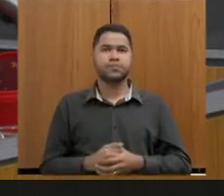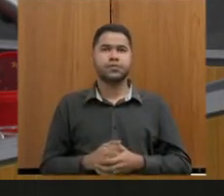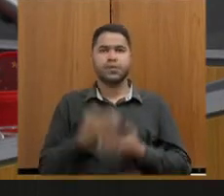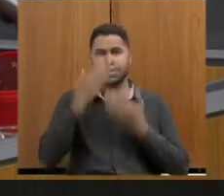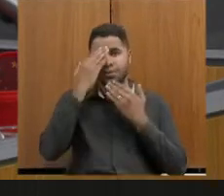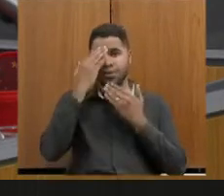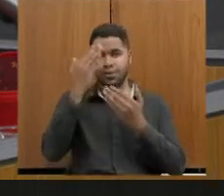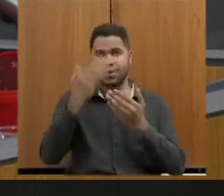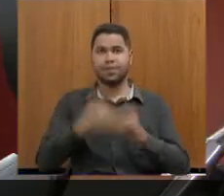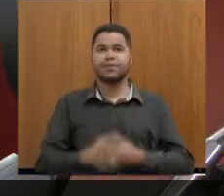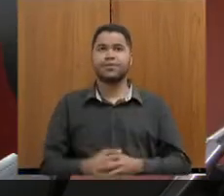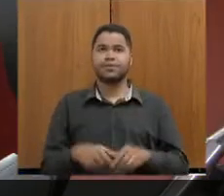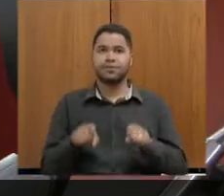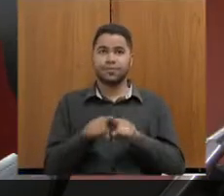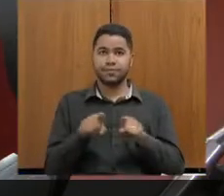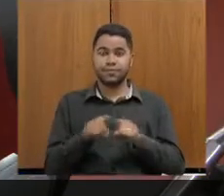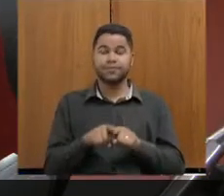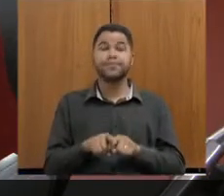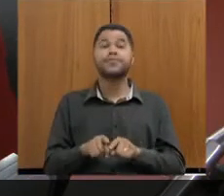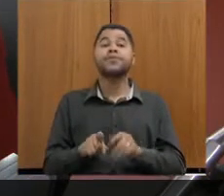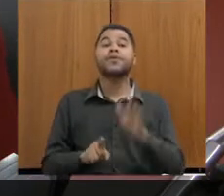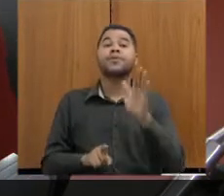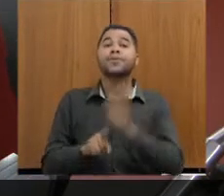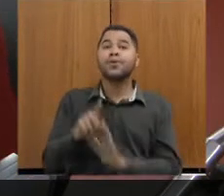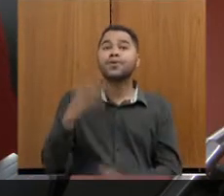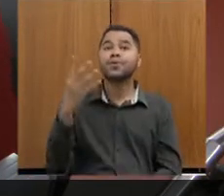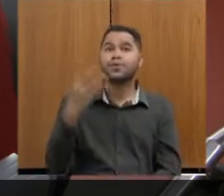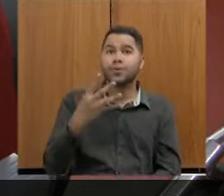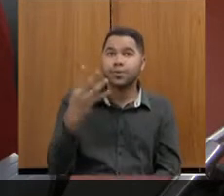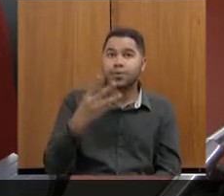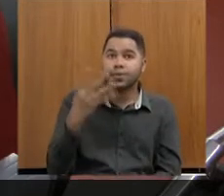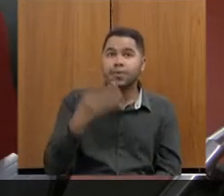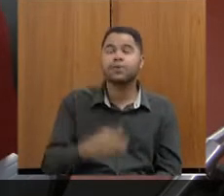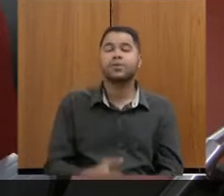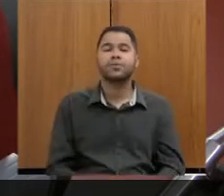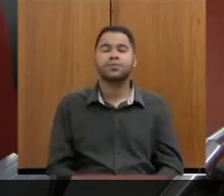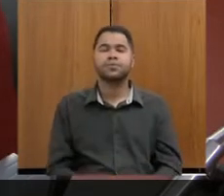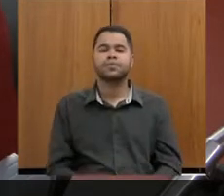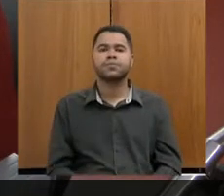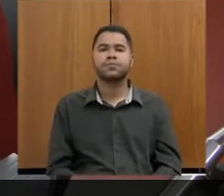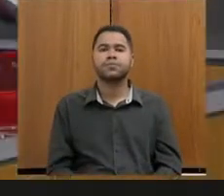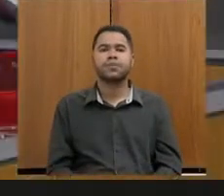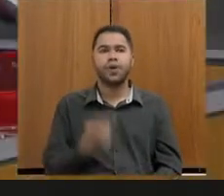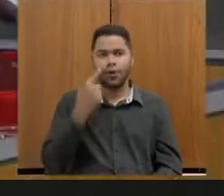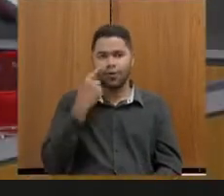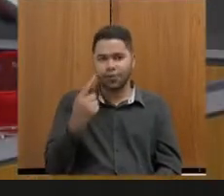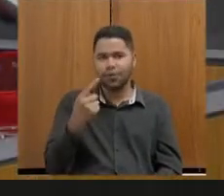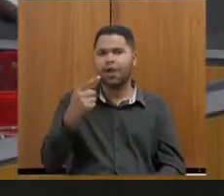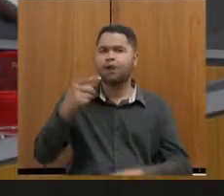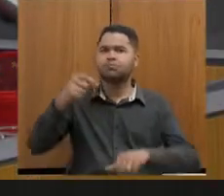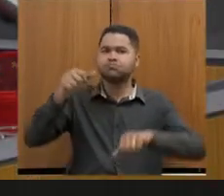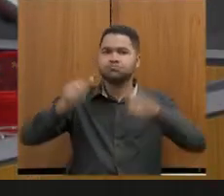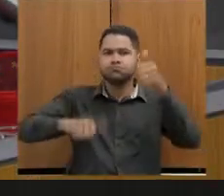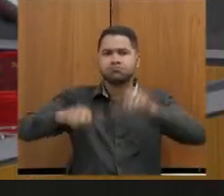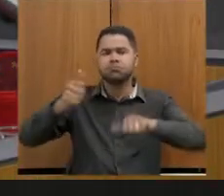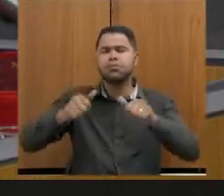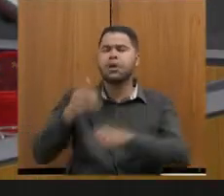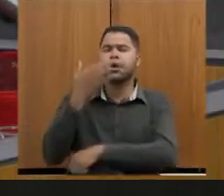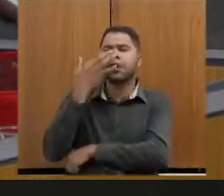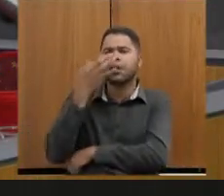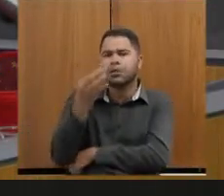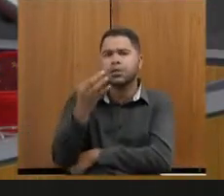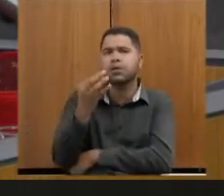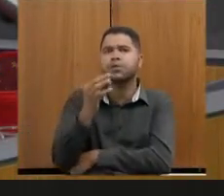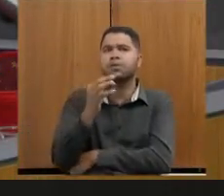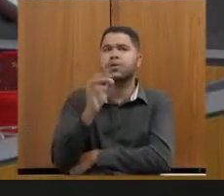agradeço, inclusive. A minha quarta pergunta. Eu ouvi a avaliação do senhor, bem atenta ao